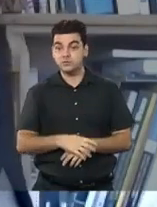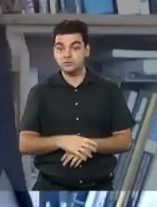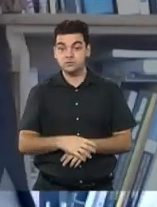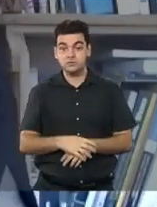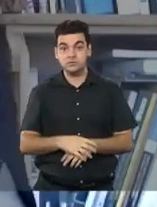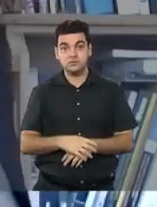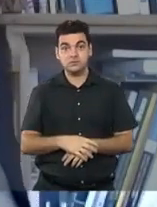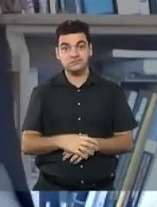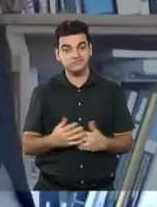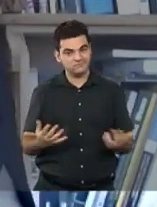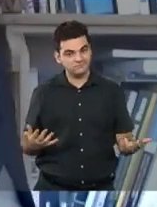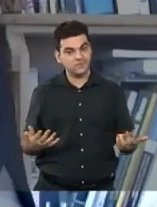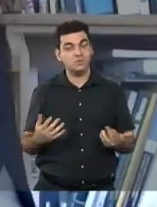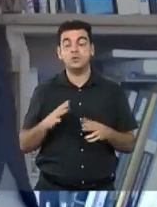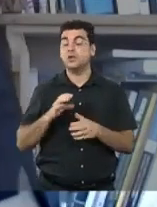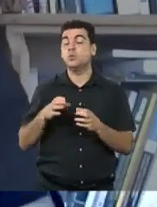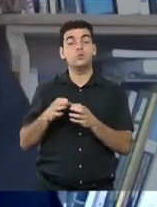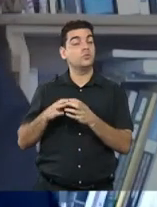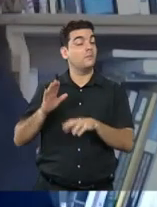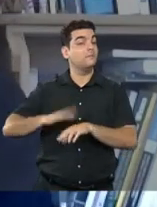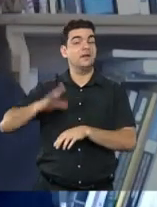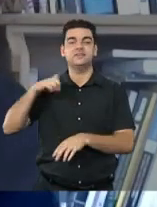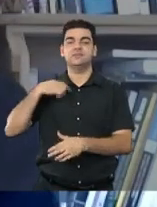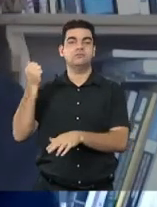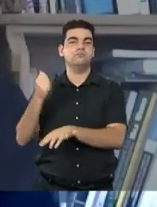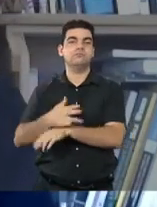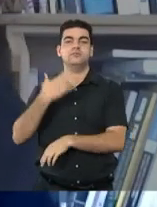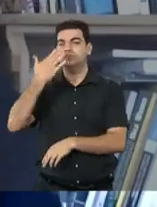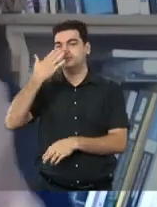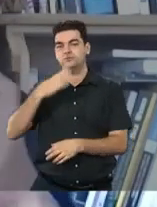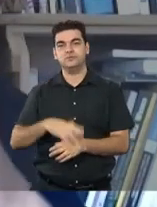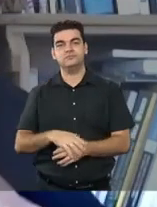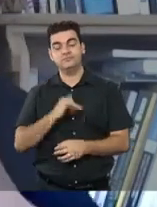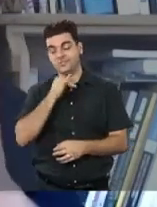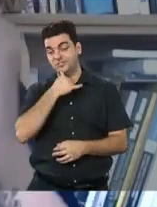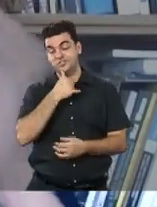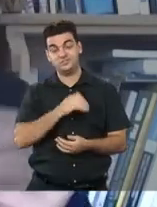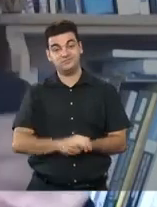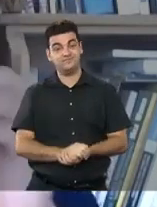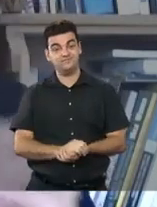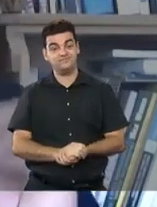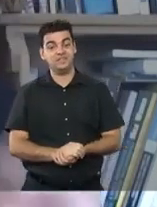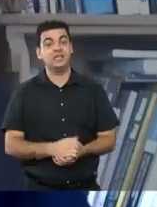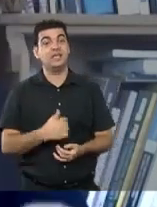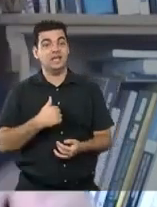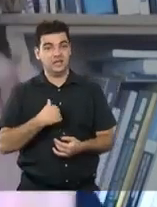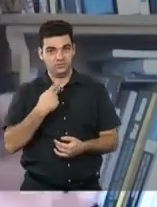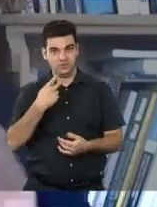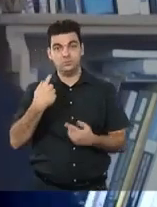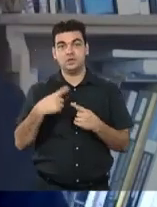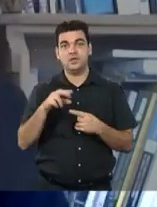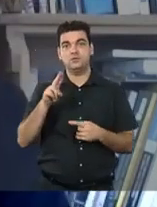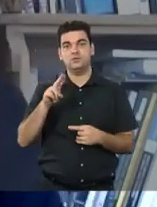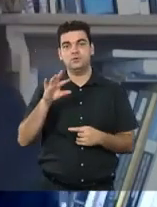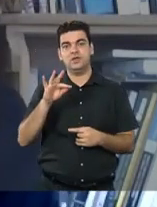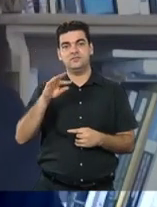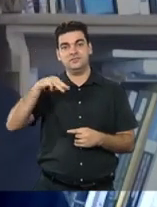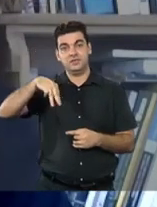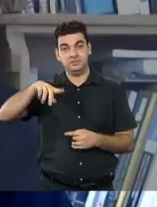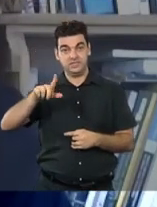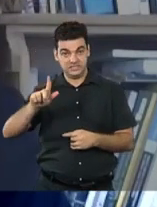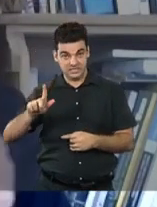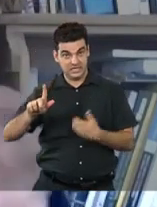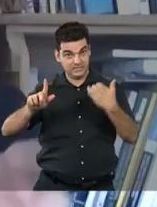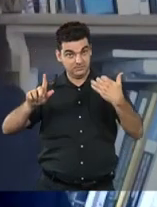madrugada, na prostituição. E aí, quando eu digo isso, é porque, segundo a UFMG, 6% das